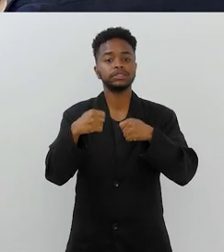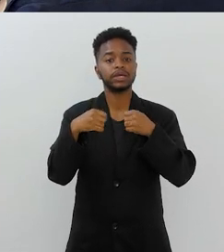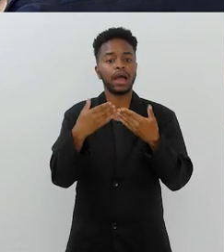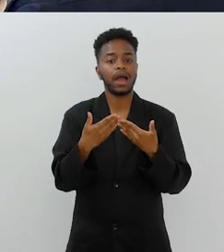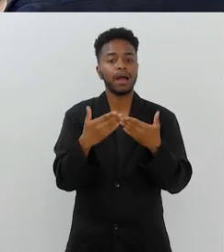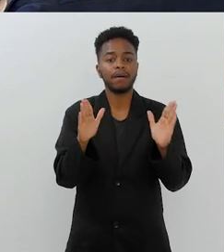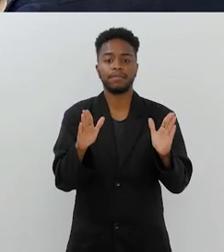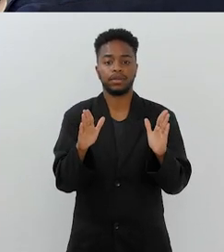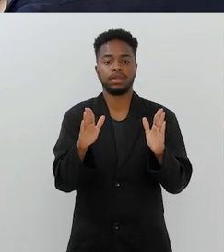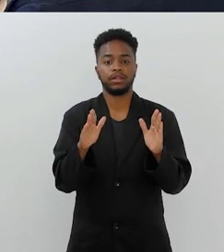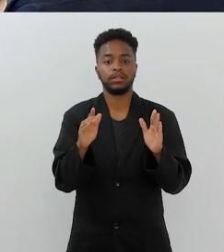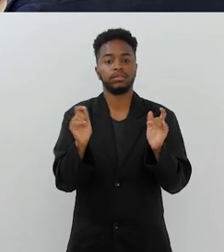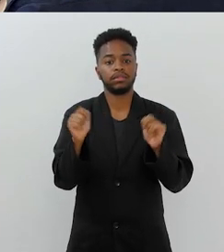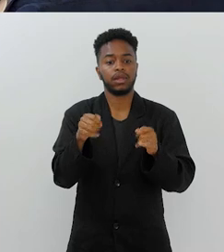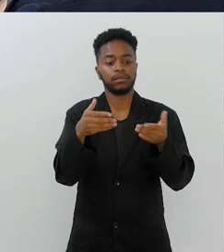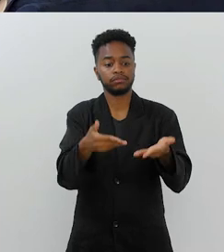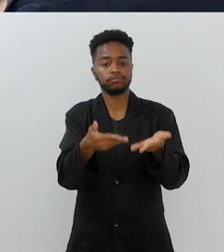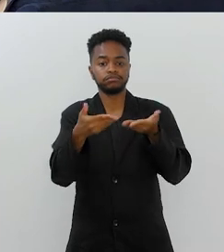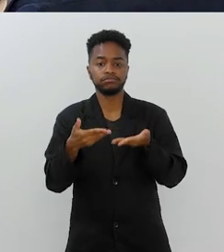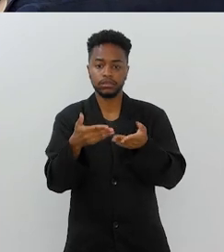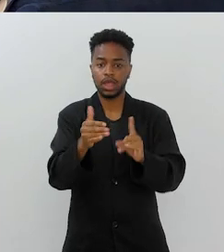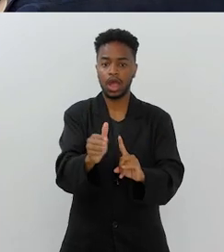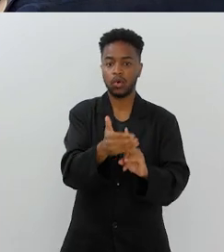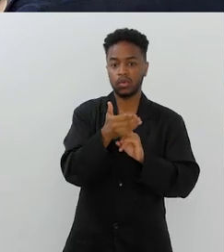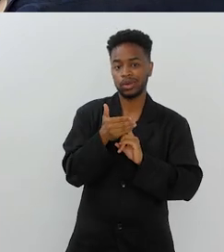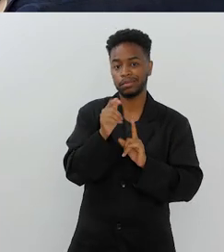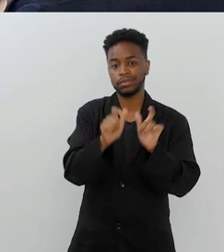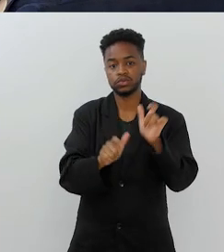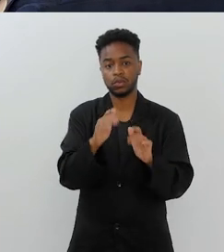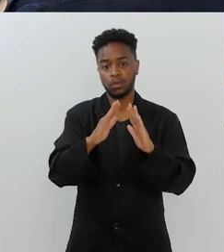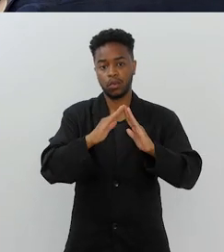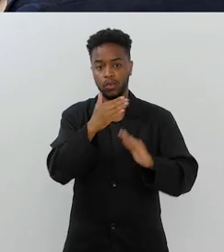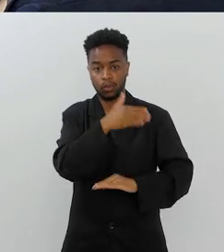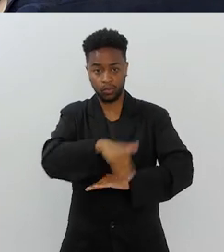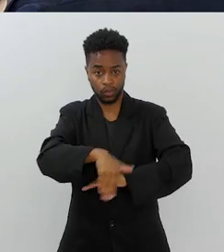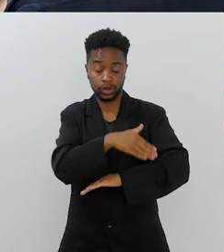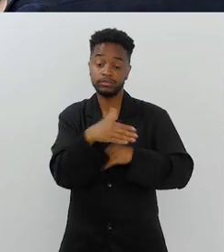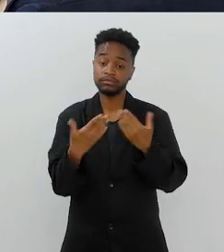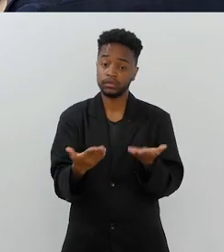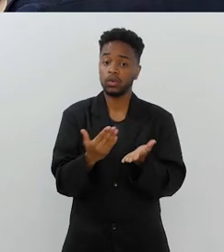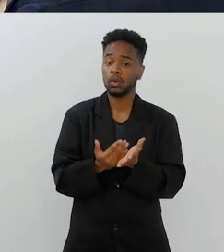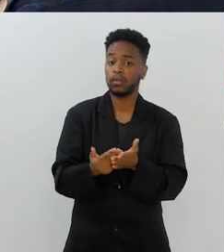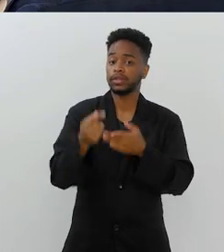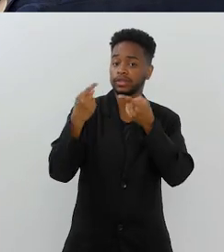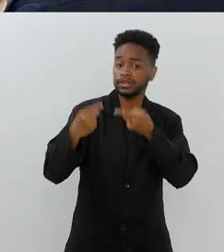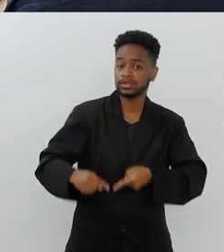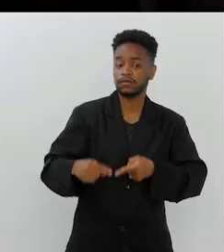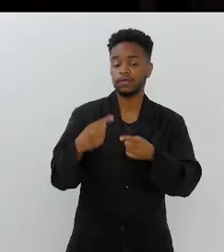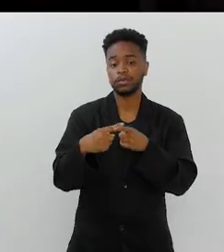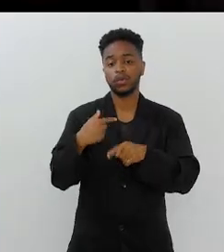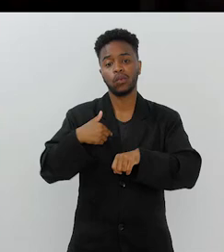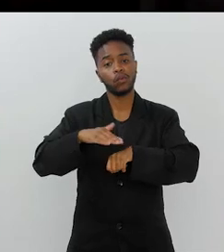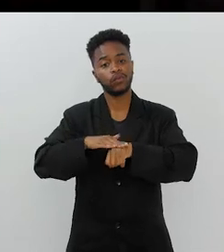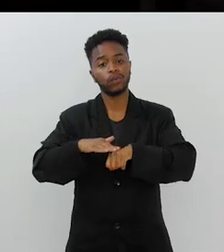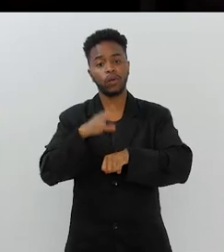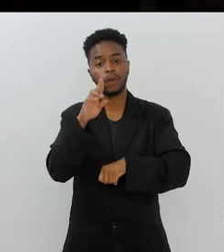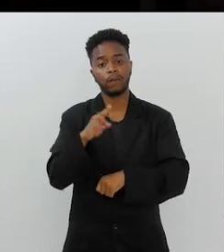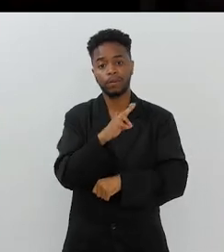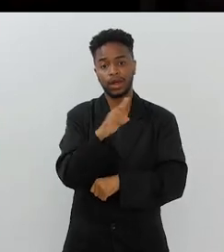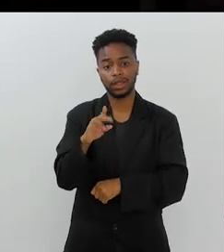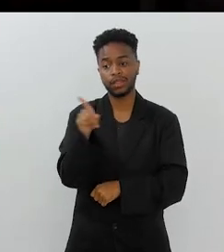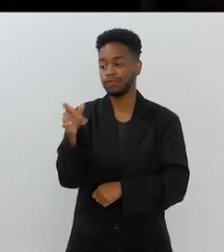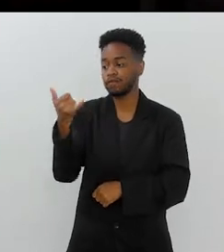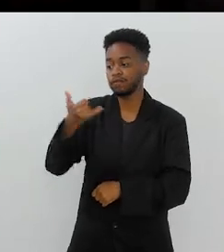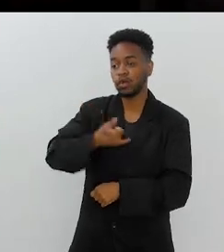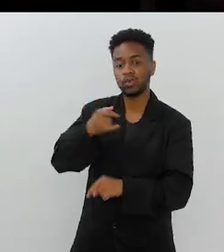pudessem abrir as portas para acolher uma população em situação de rua. E daí vem esse grande desafio. Conversando com o